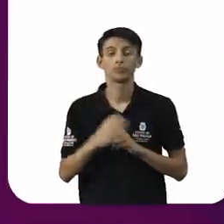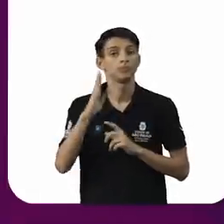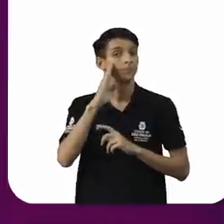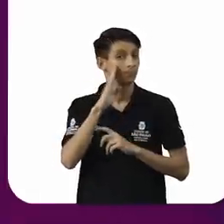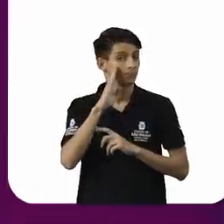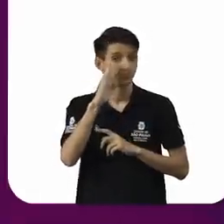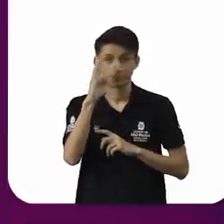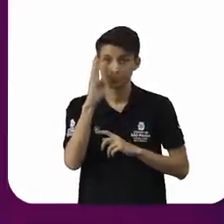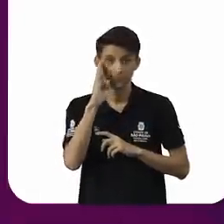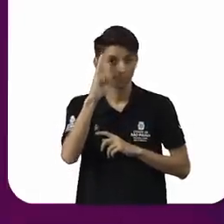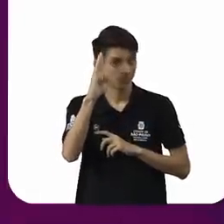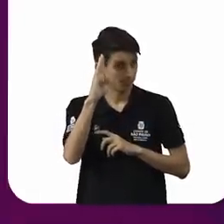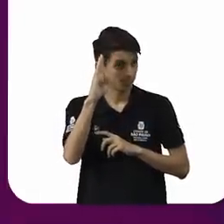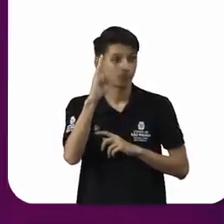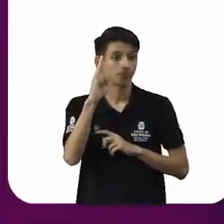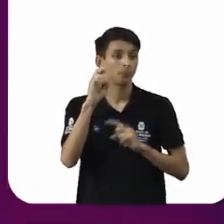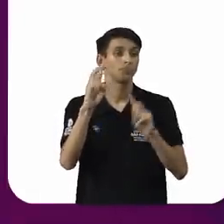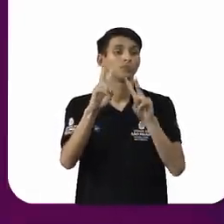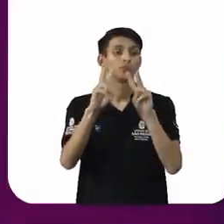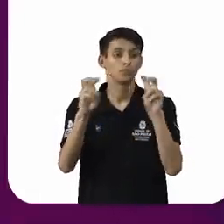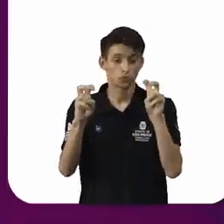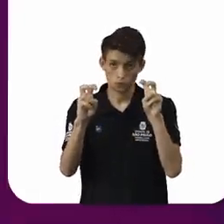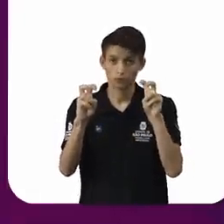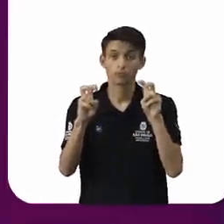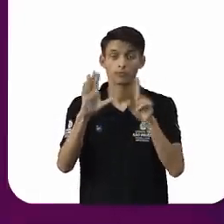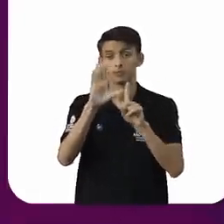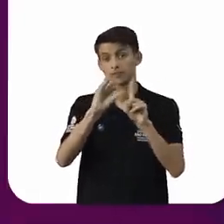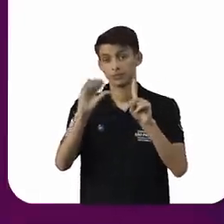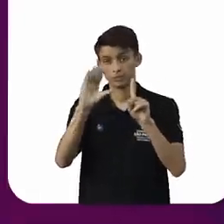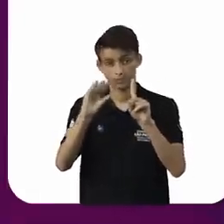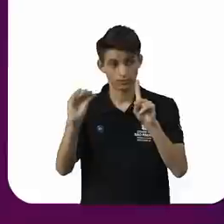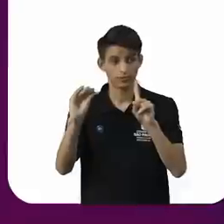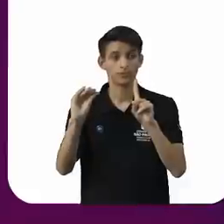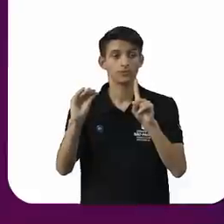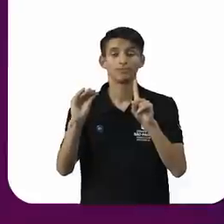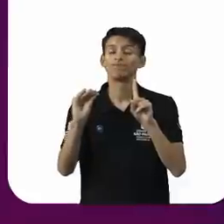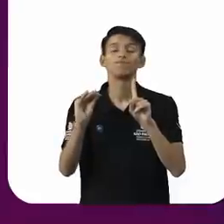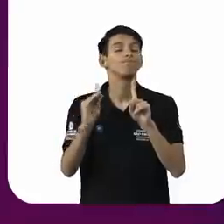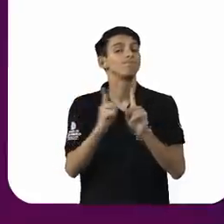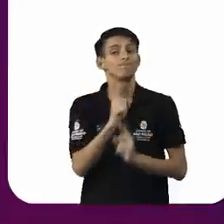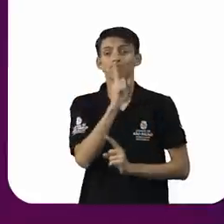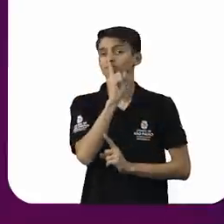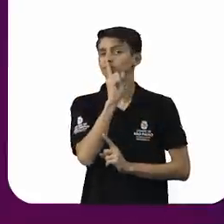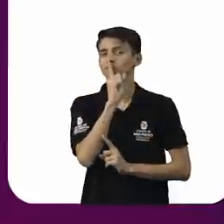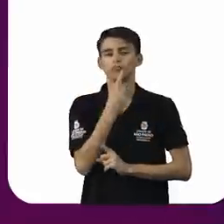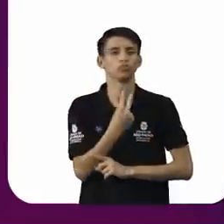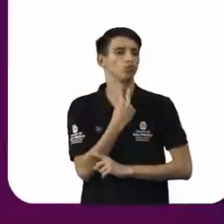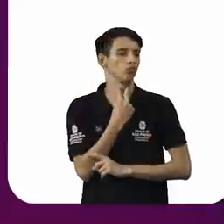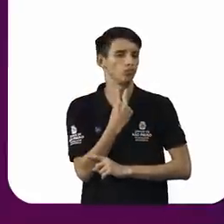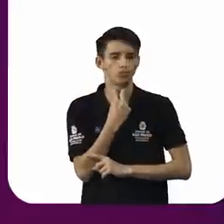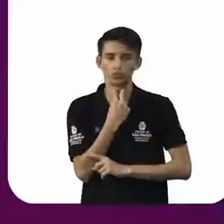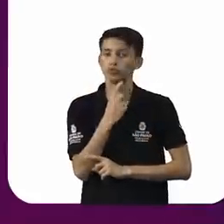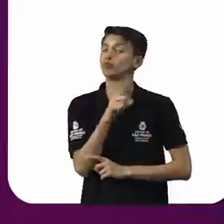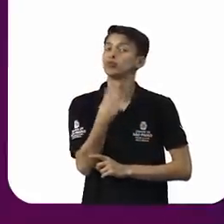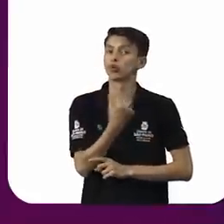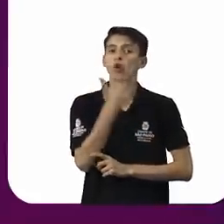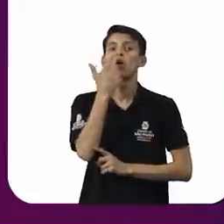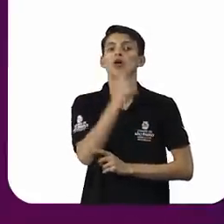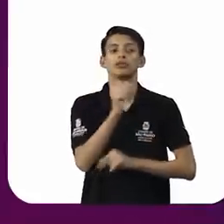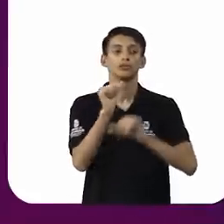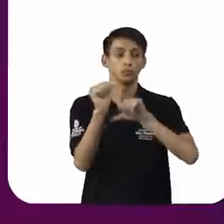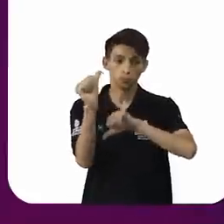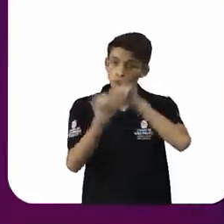relação ao assédio sexual é romper com o silêncio. Nós só vamos conseguir modificar essa situação